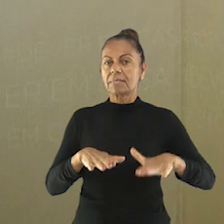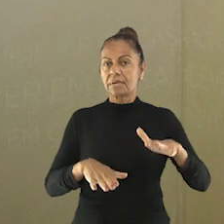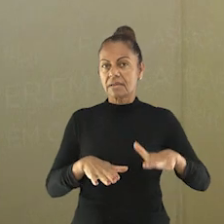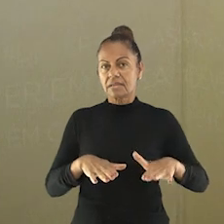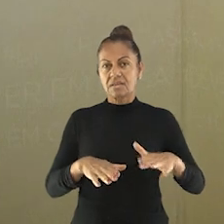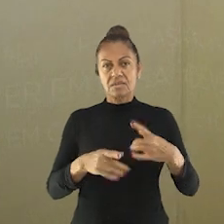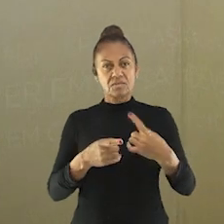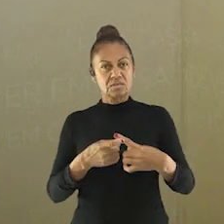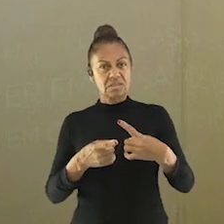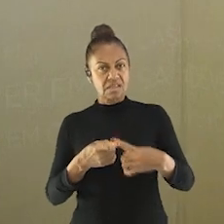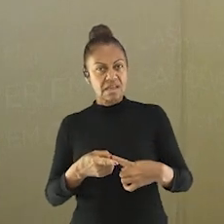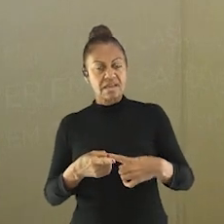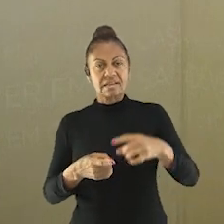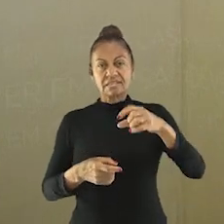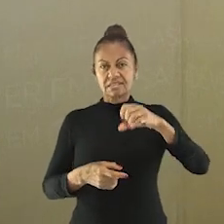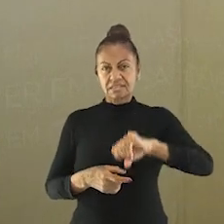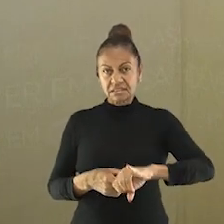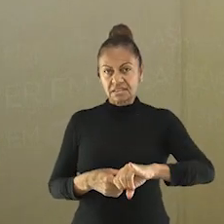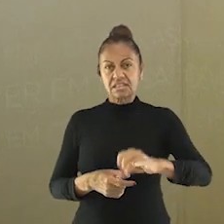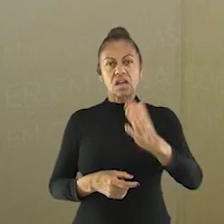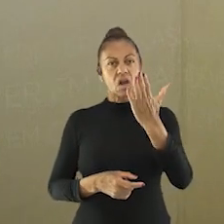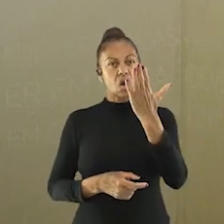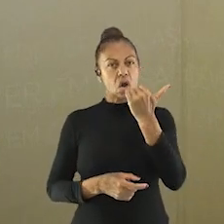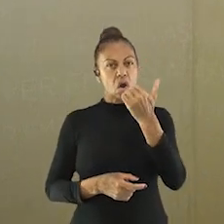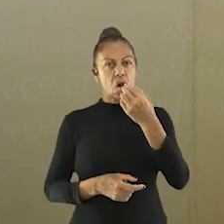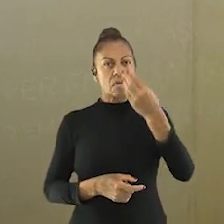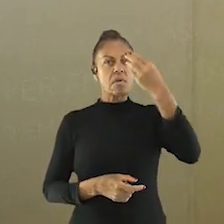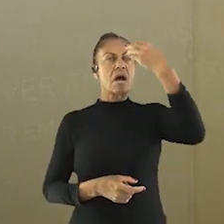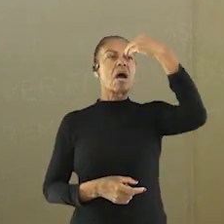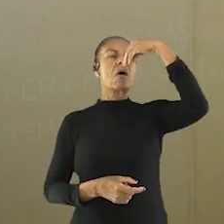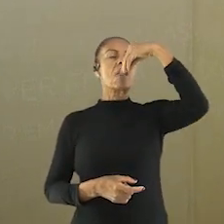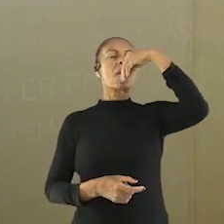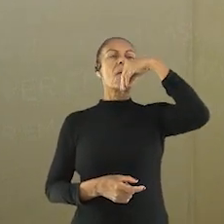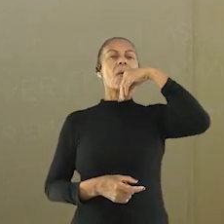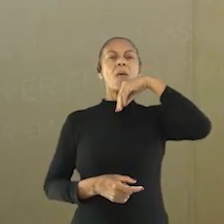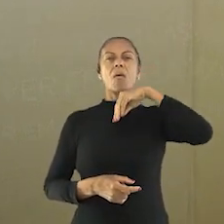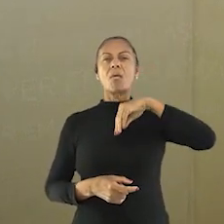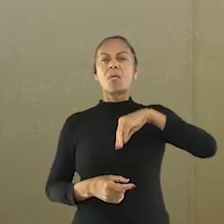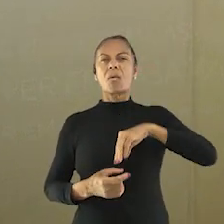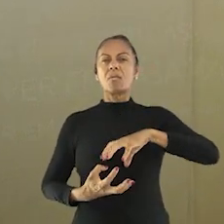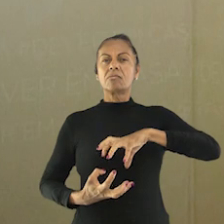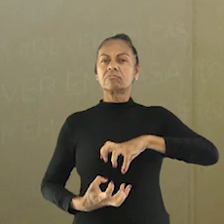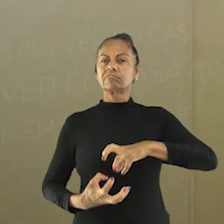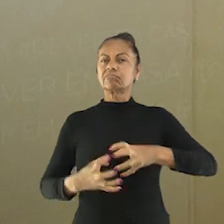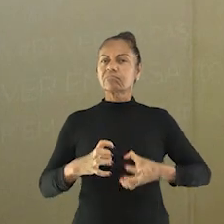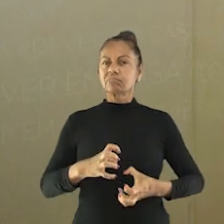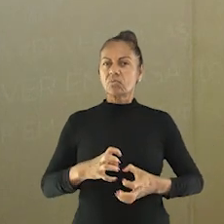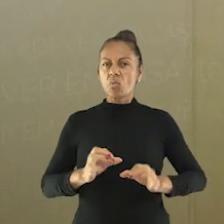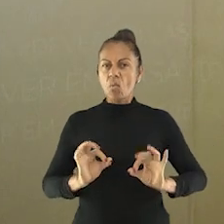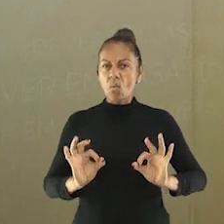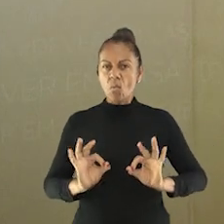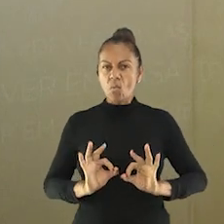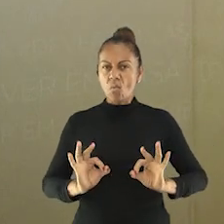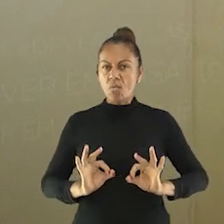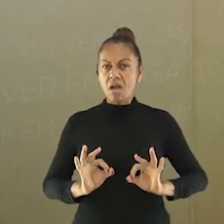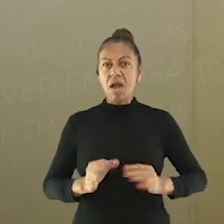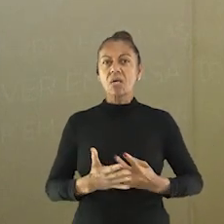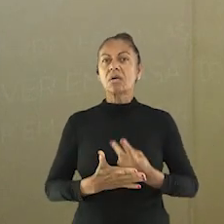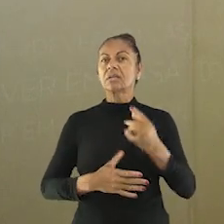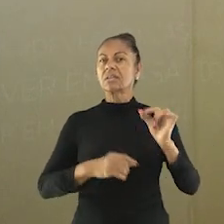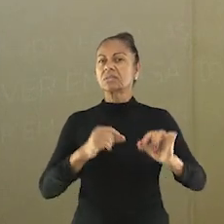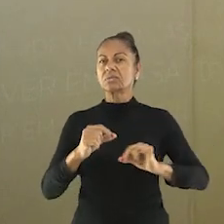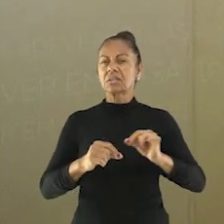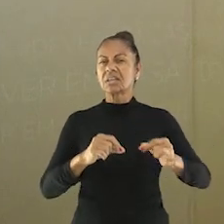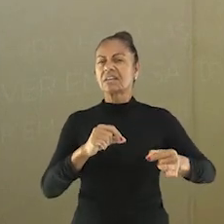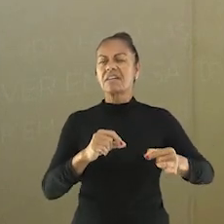possível absorver os nutrientes que acabam acumulando no estômago. Isso causa cólicas, enxaqueca, tontura, náuseas, diarreia, prisão de